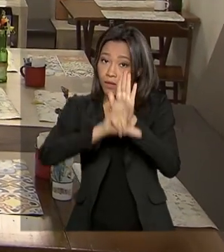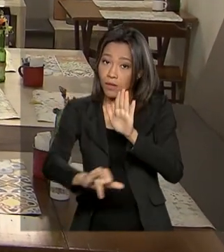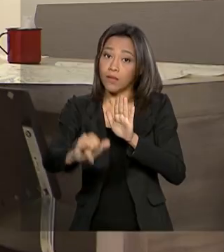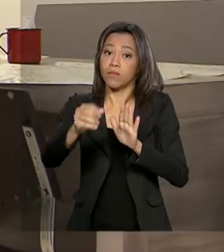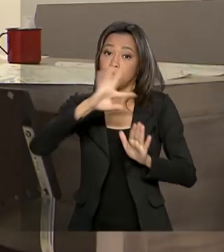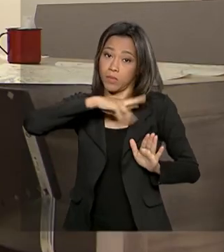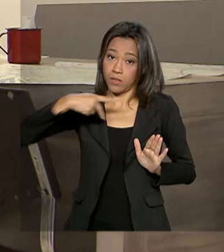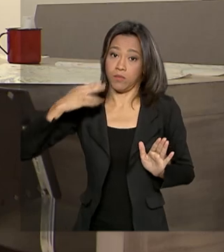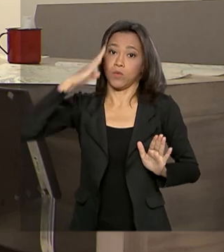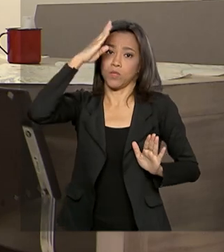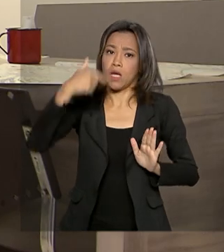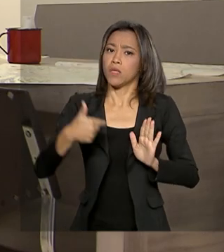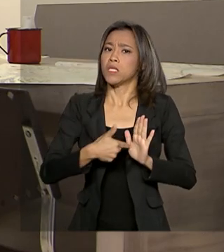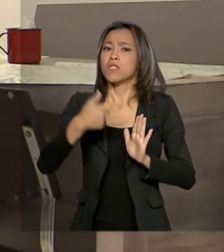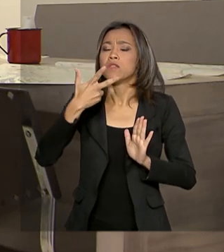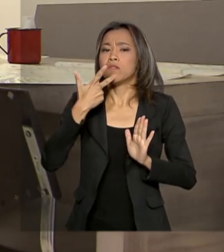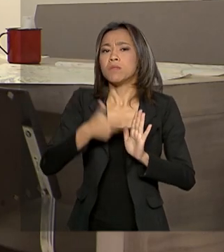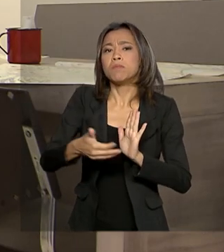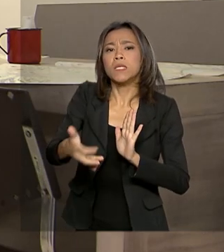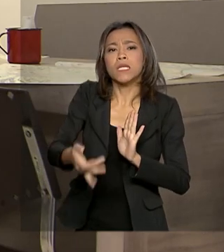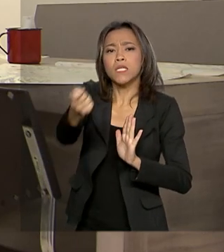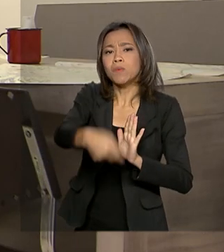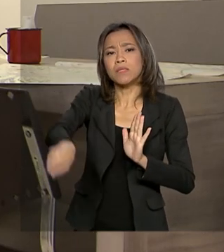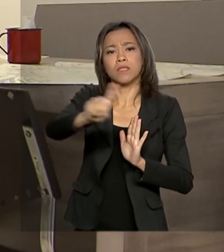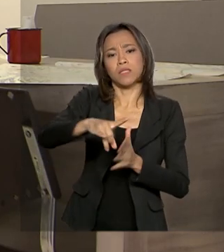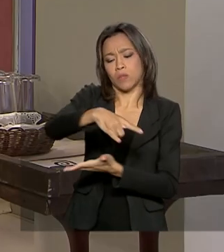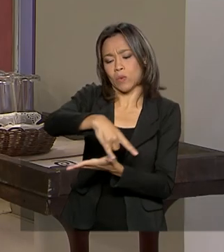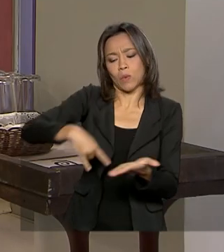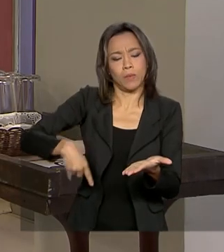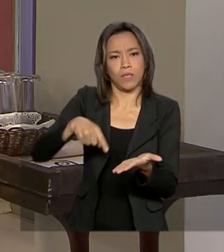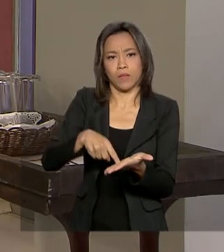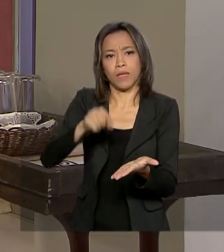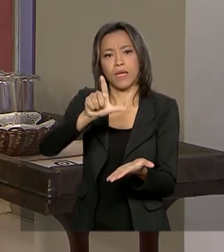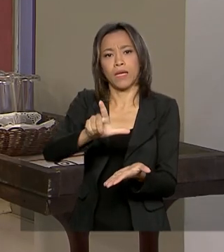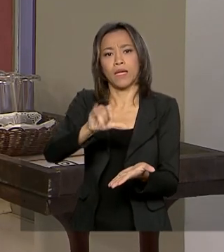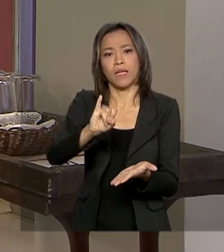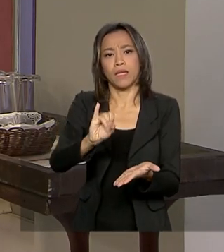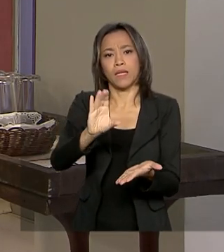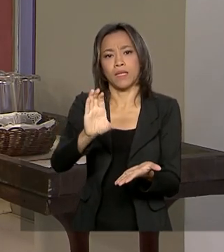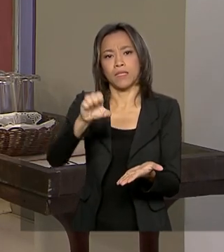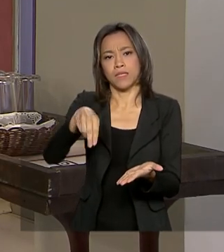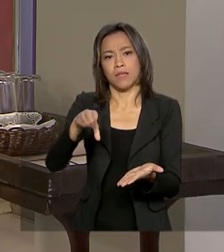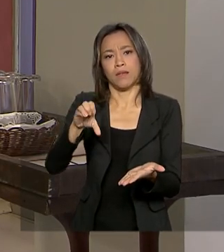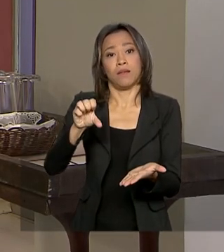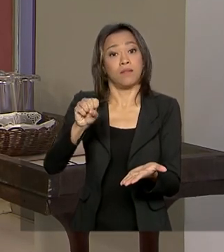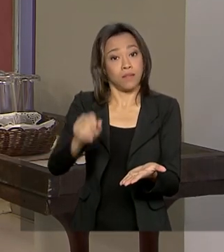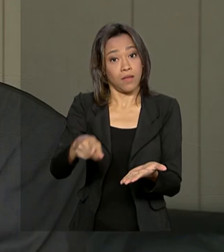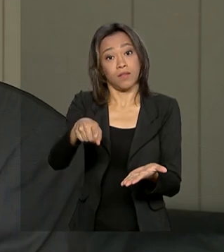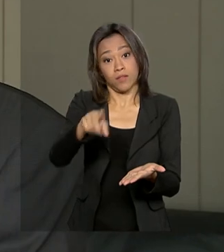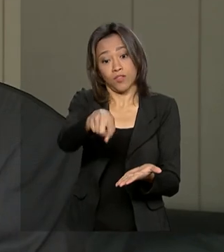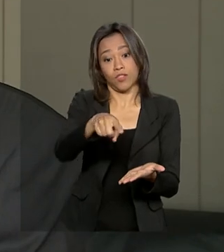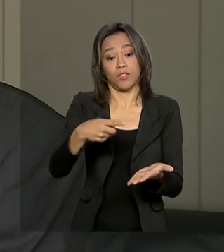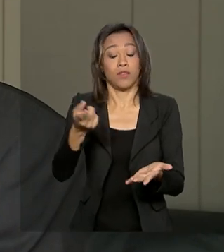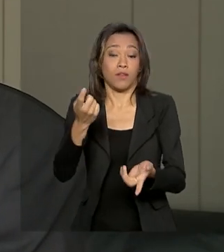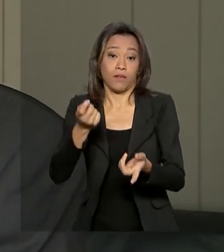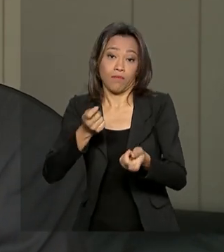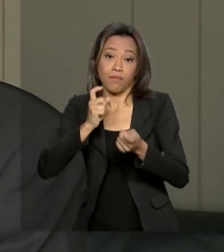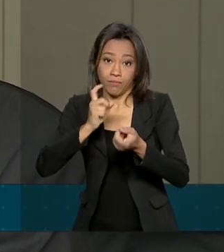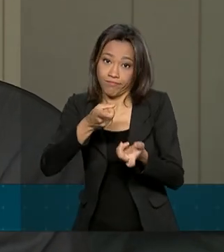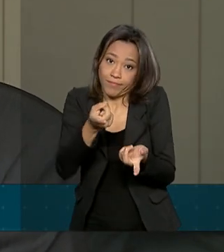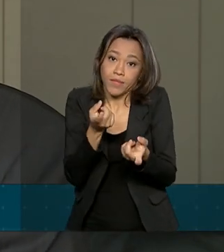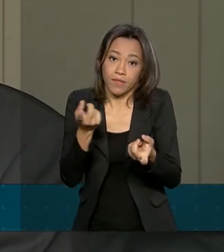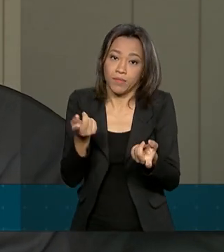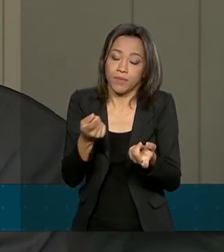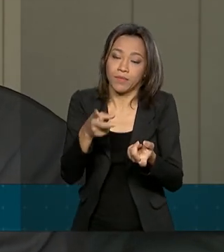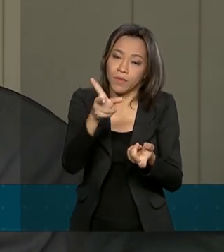Bolsonaro, dispensa esse documento e outras licenças para empreendimentos de baixo risco. Ele deixa de ter